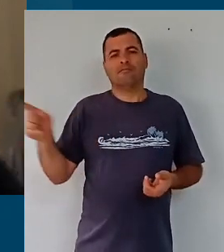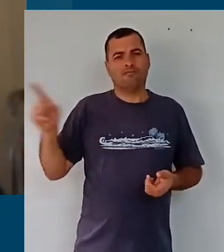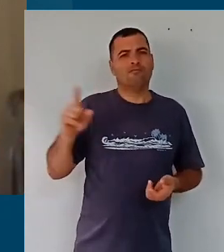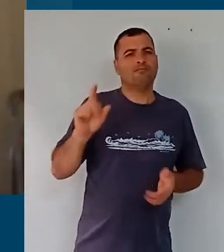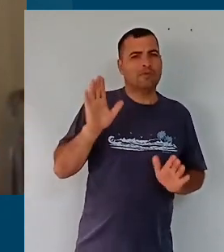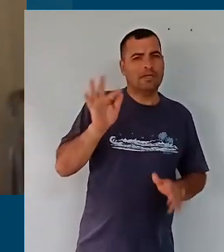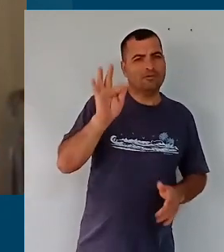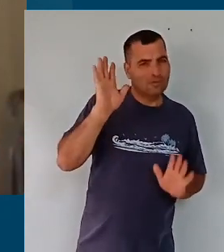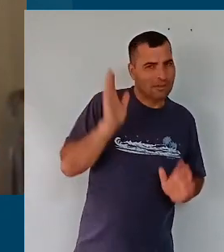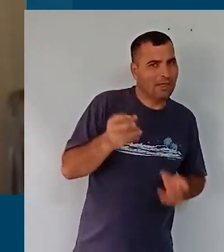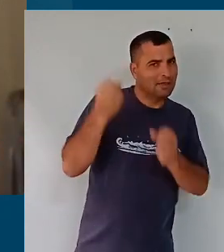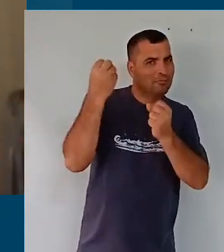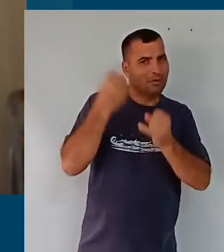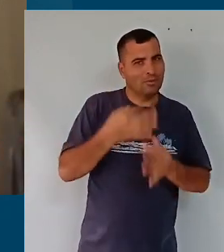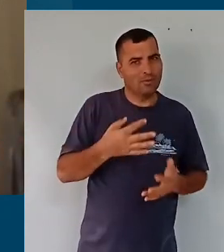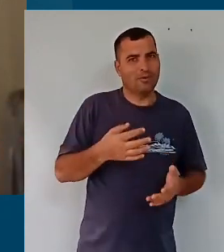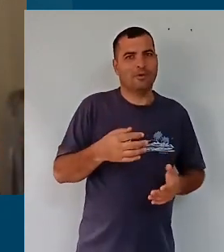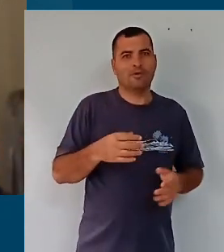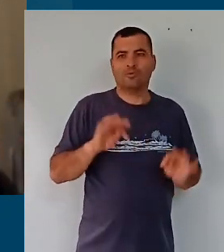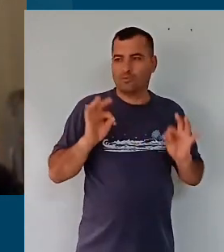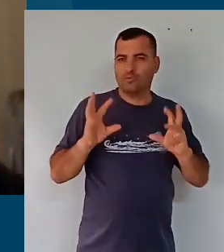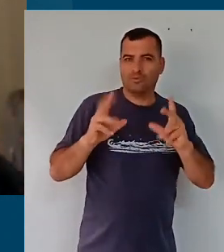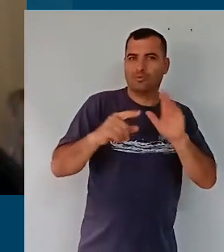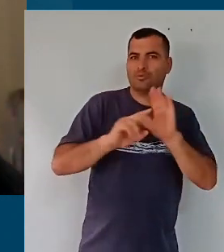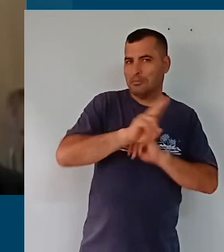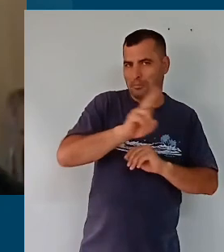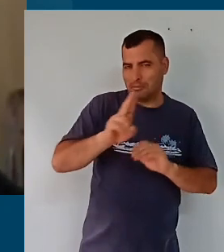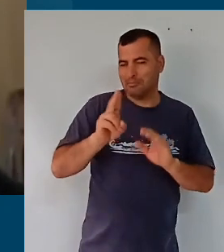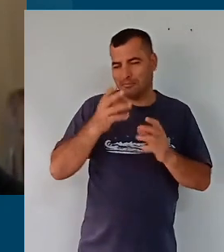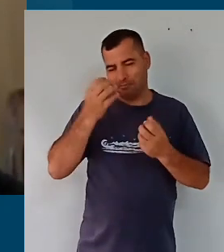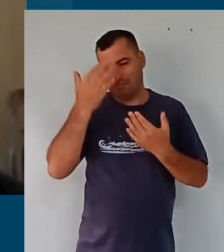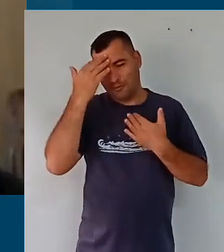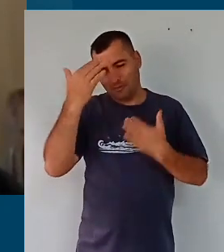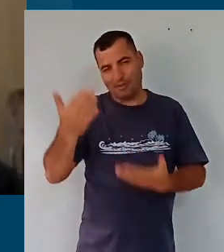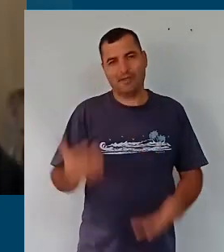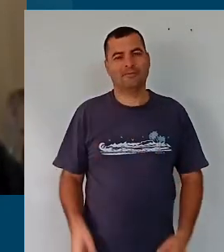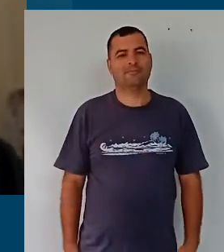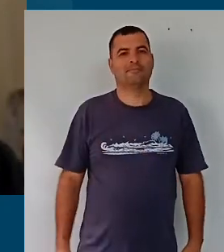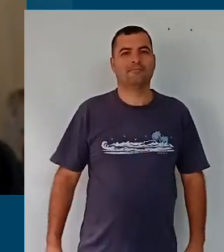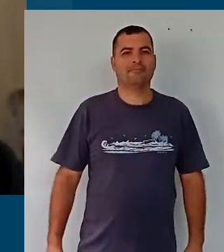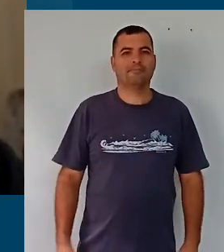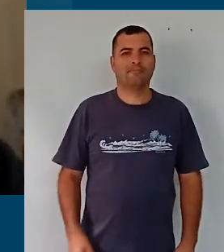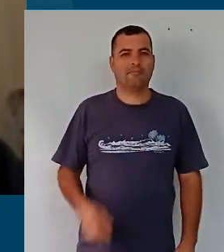em traçar esse percurso coletivo. Bom,